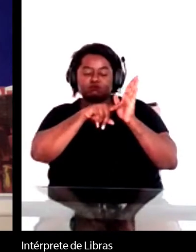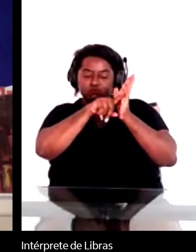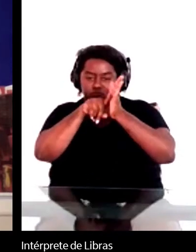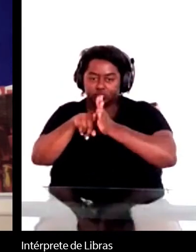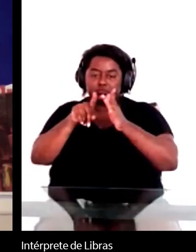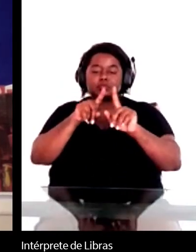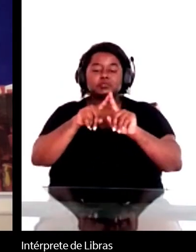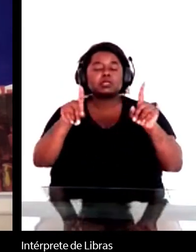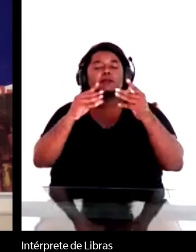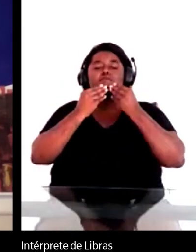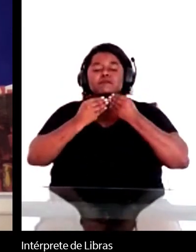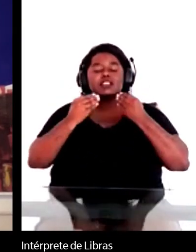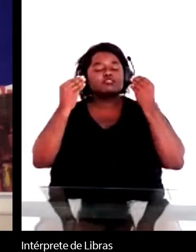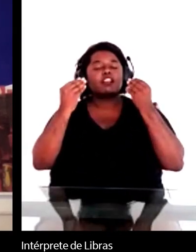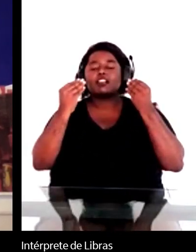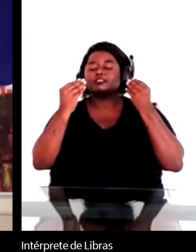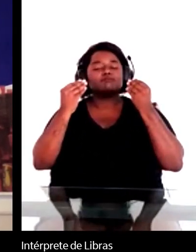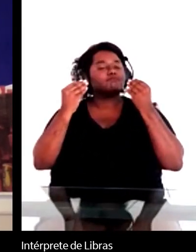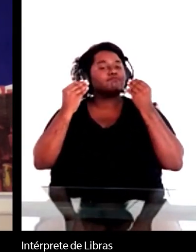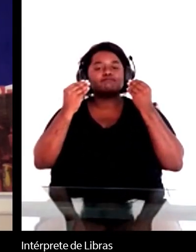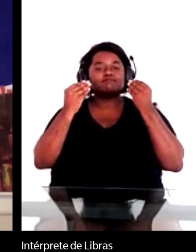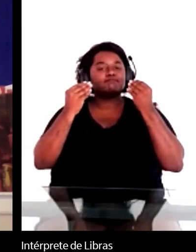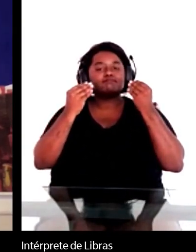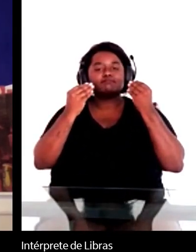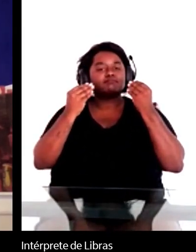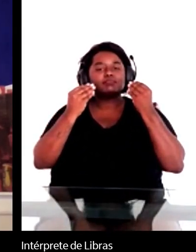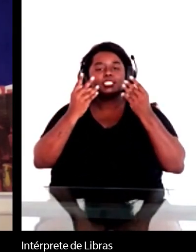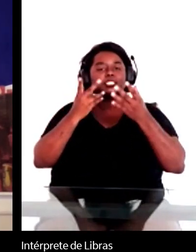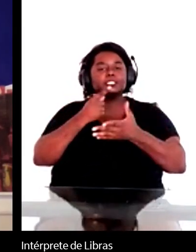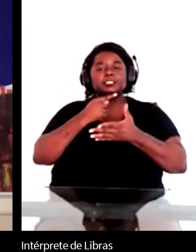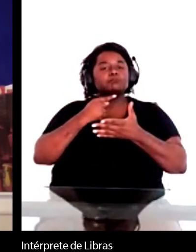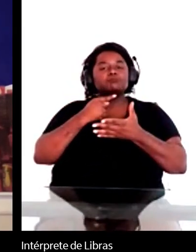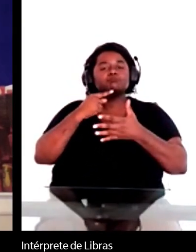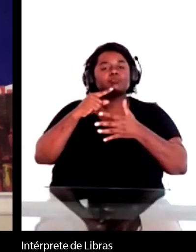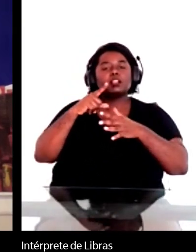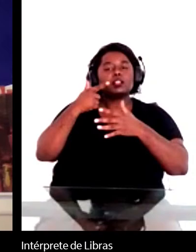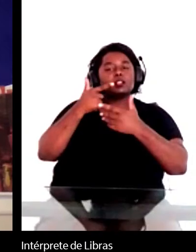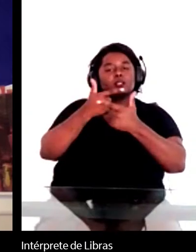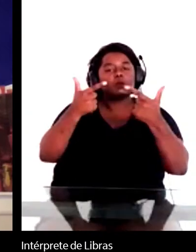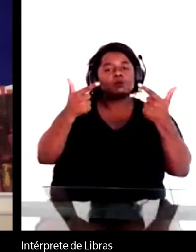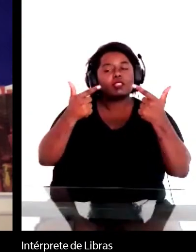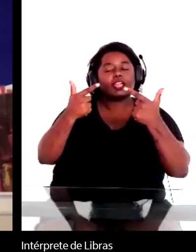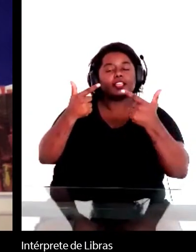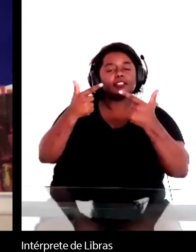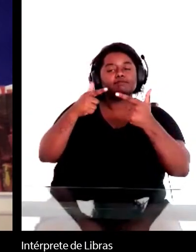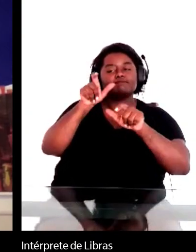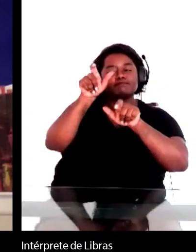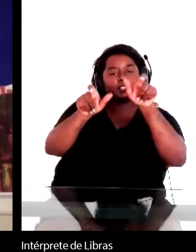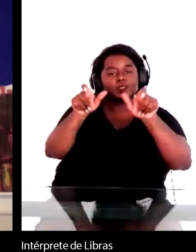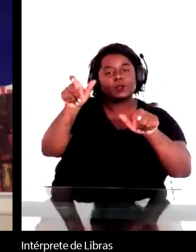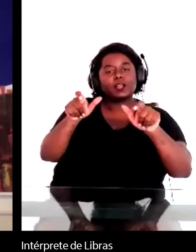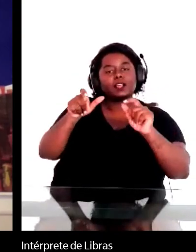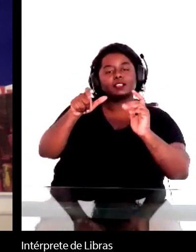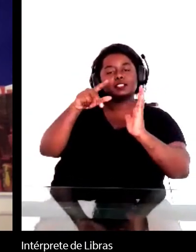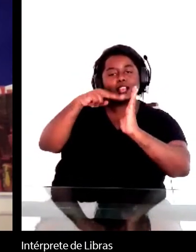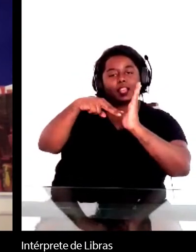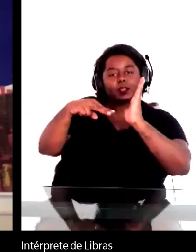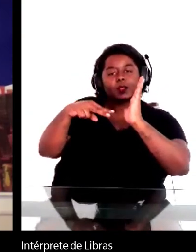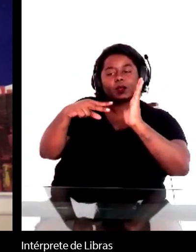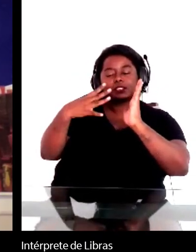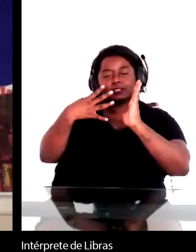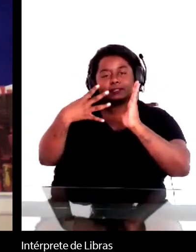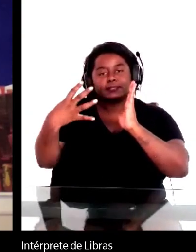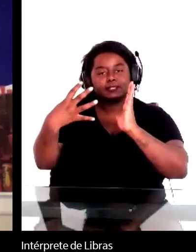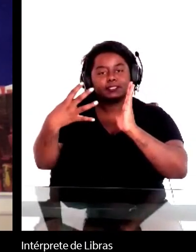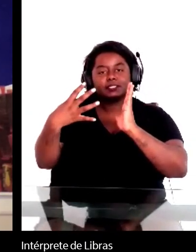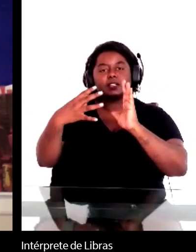vai conseguir leitores em grande escala. É realmente através das listas de leitura das antologias